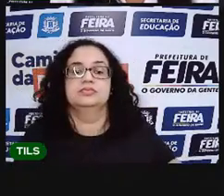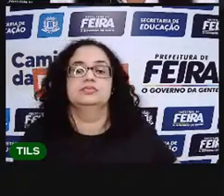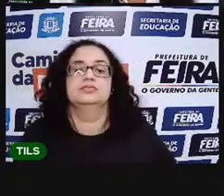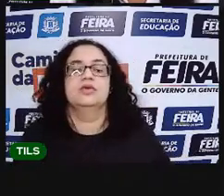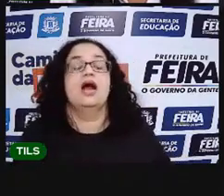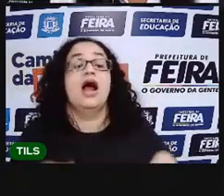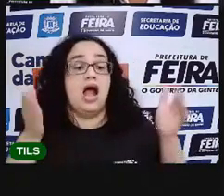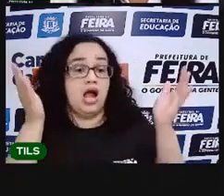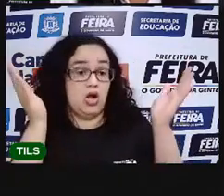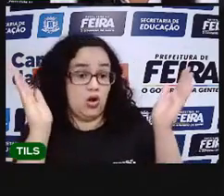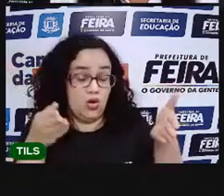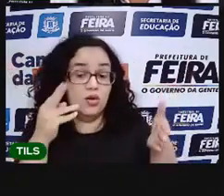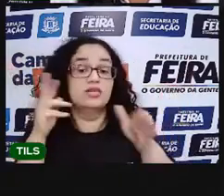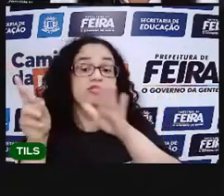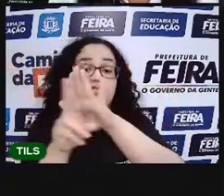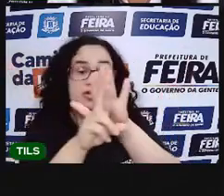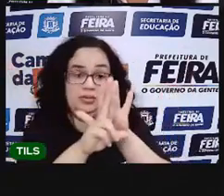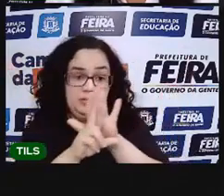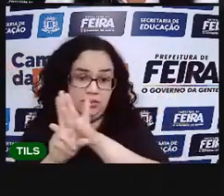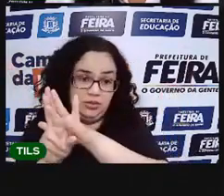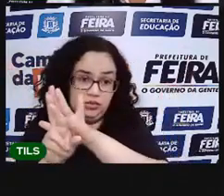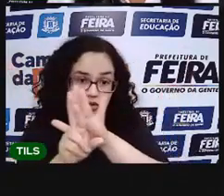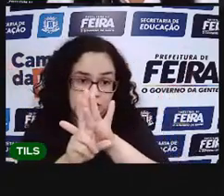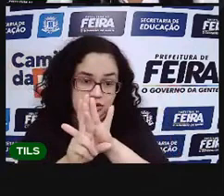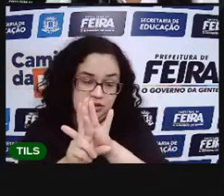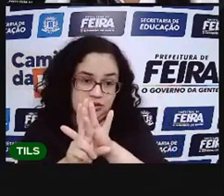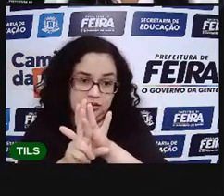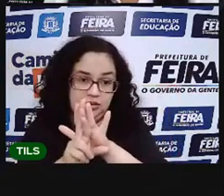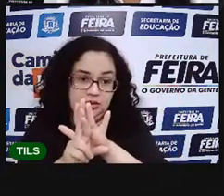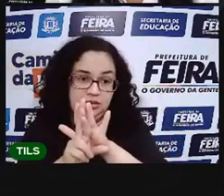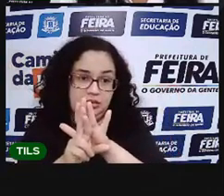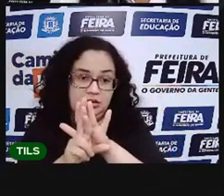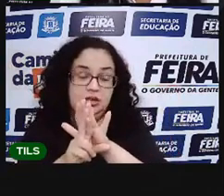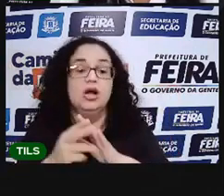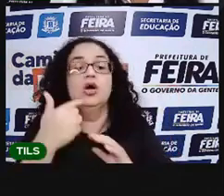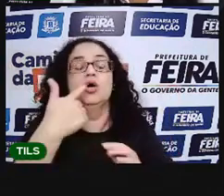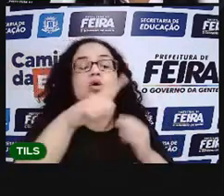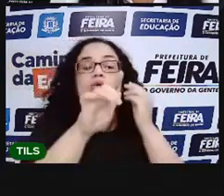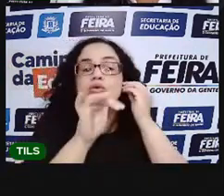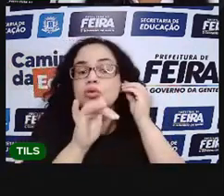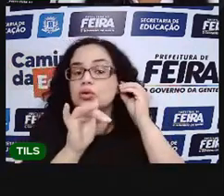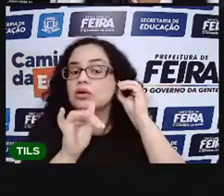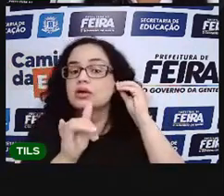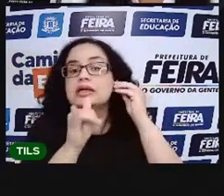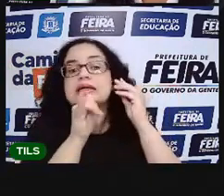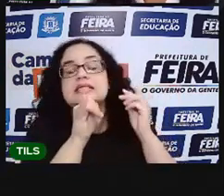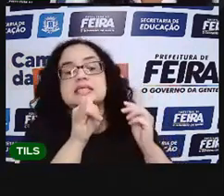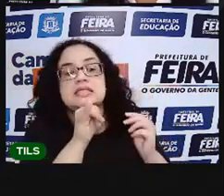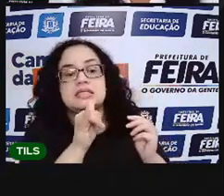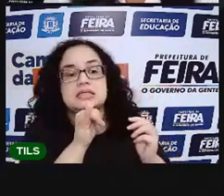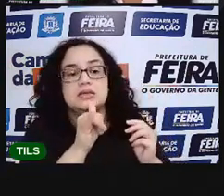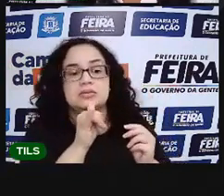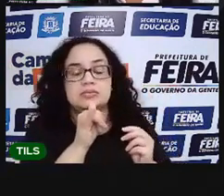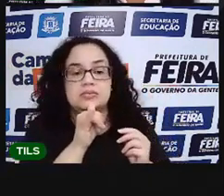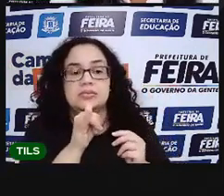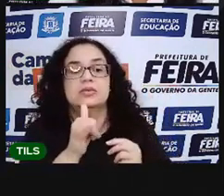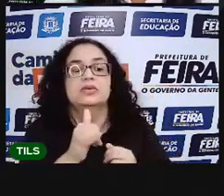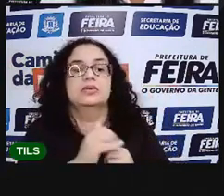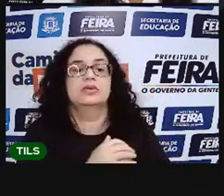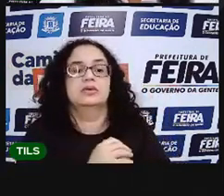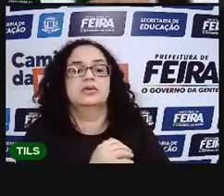Agora, eu vou mostrar para vocês um outro exemplo. Mostrando que a gente